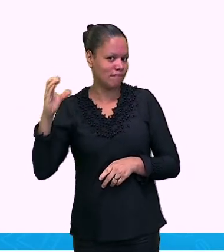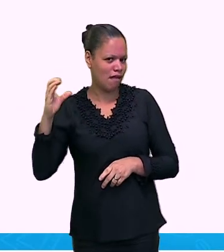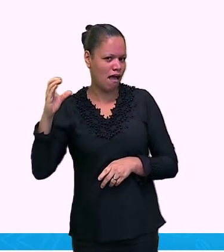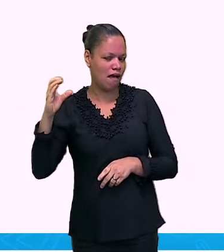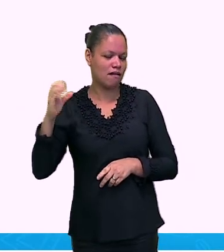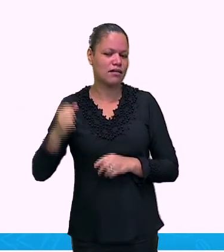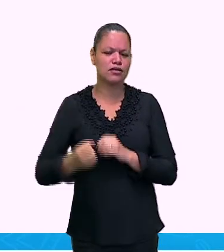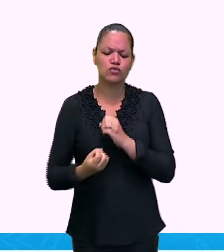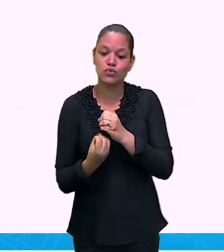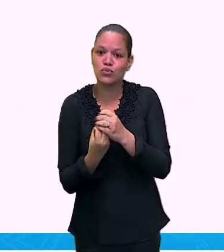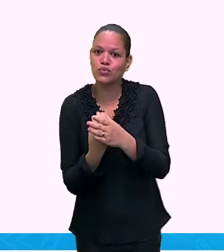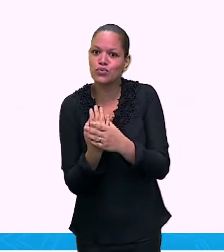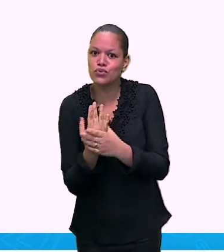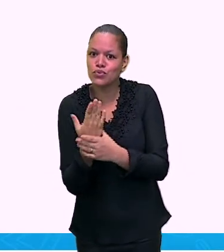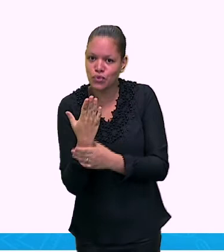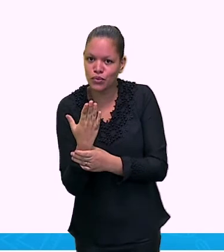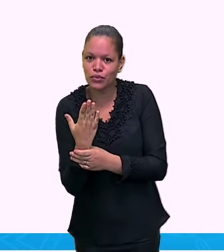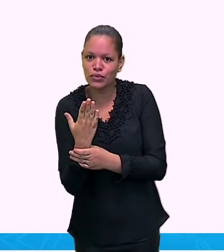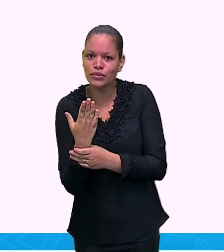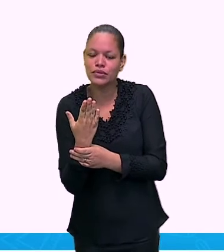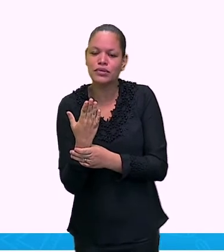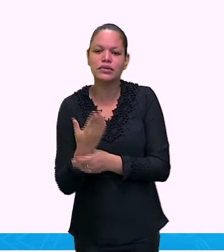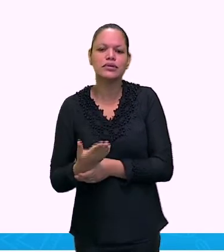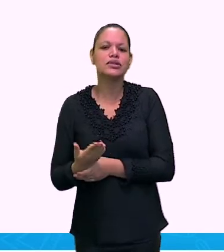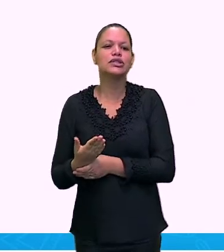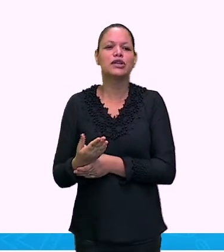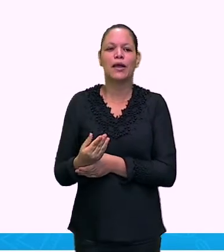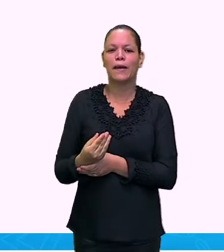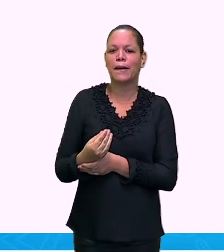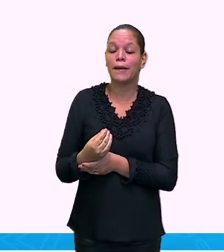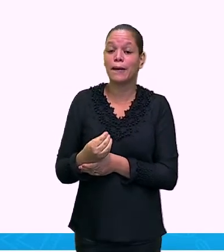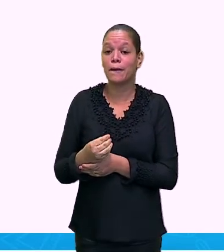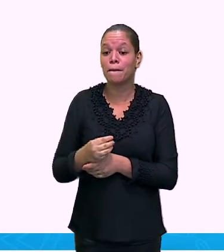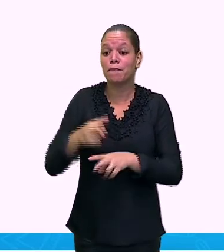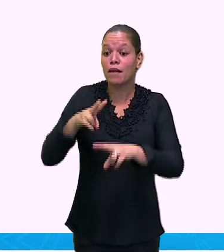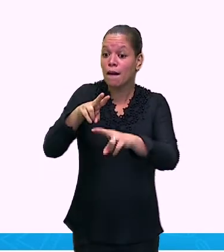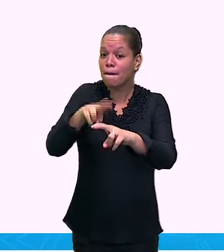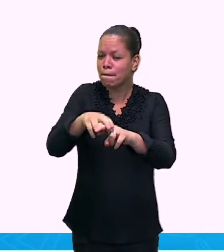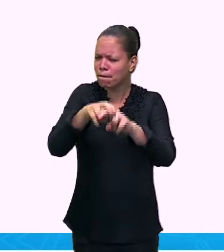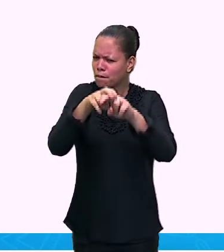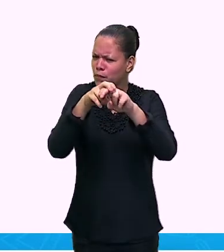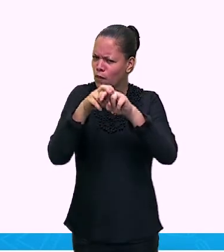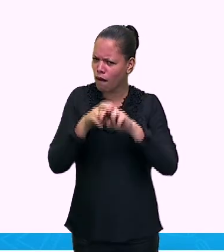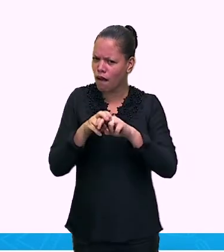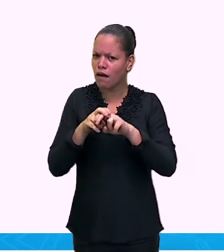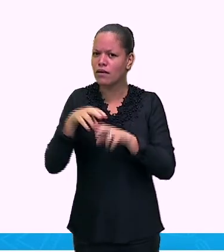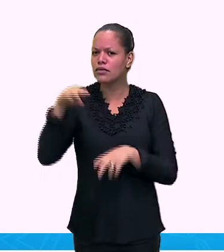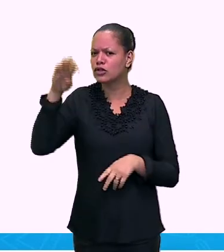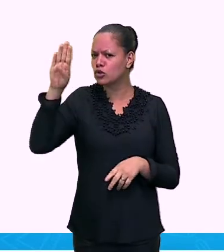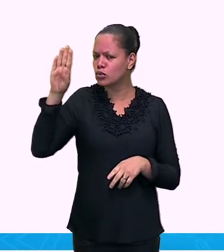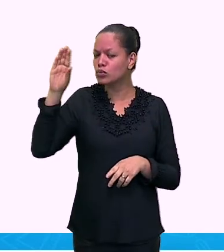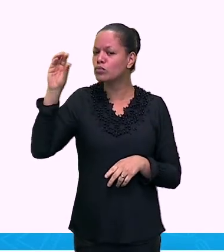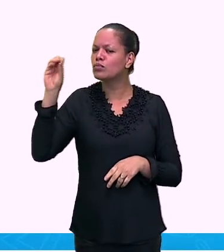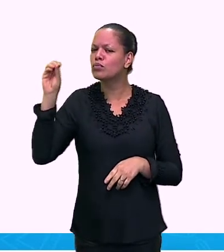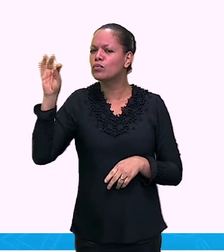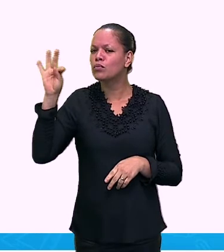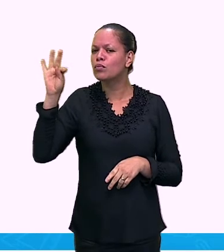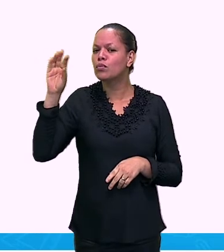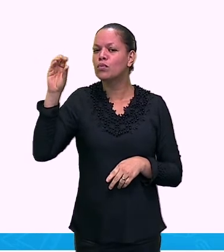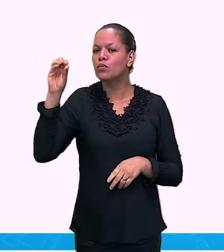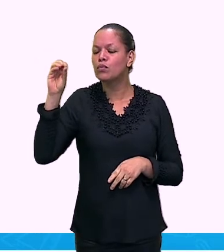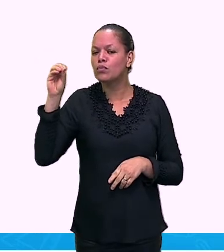constituem, como está aí no slide, os últimos chamados botocudos do leste,